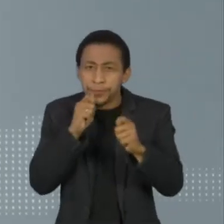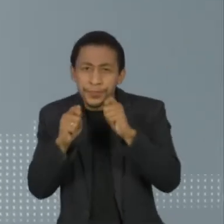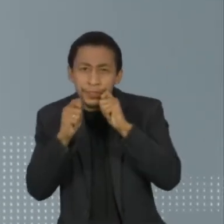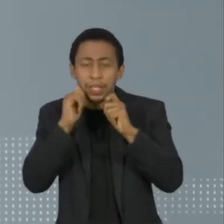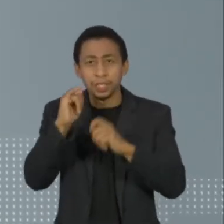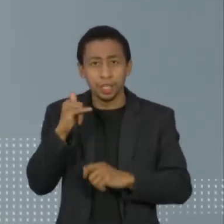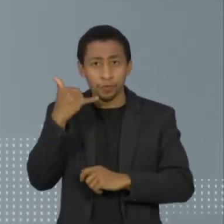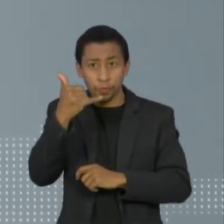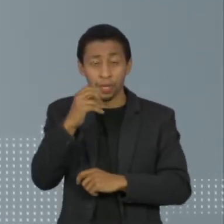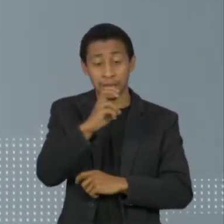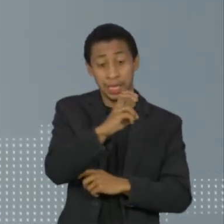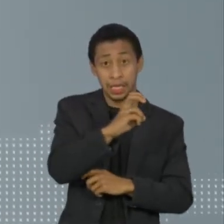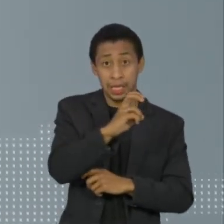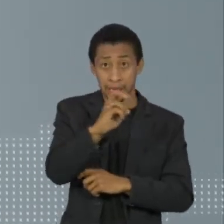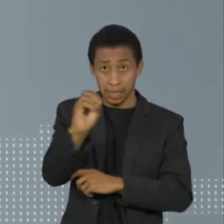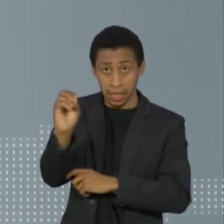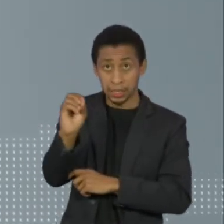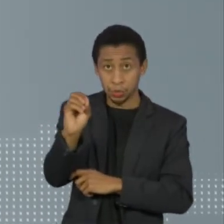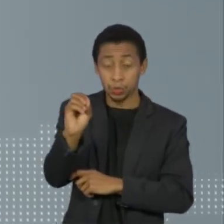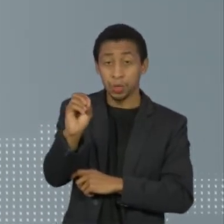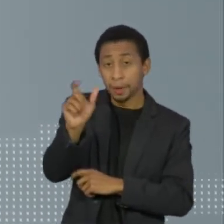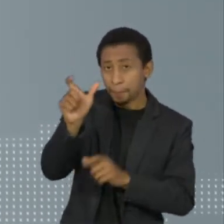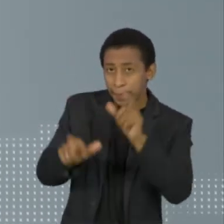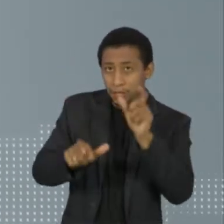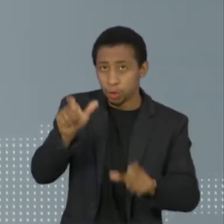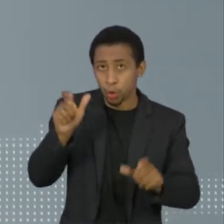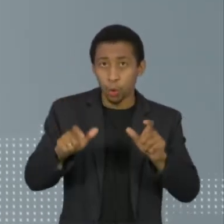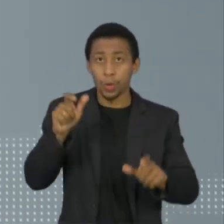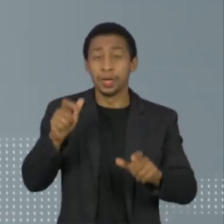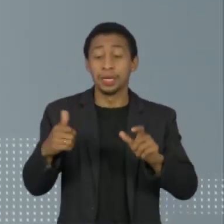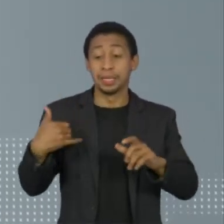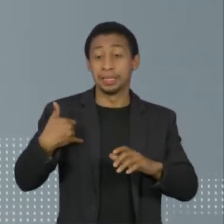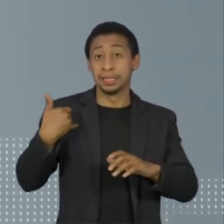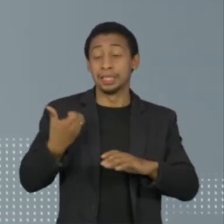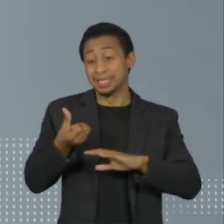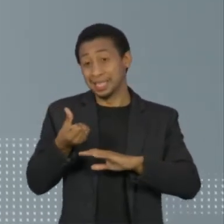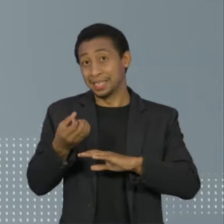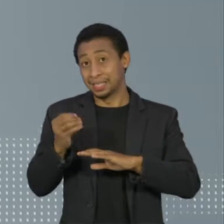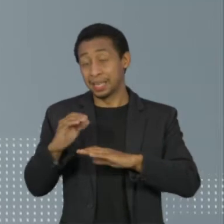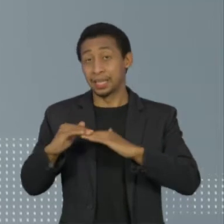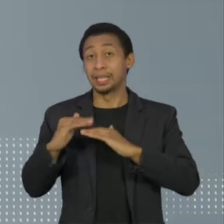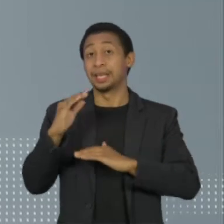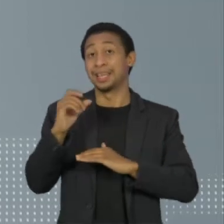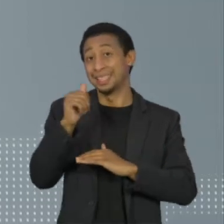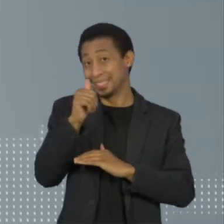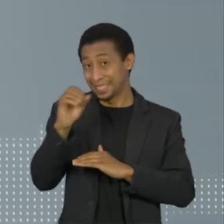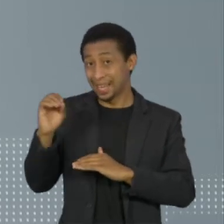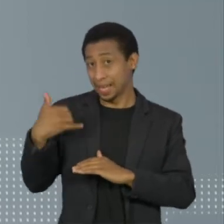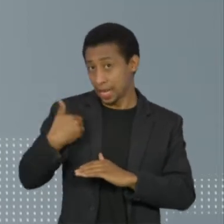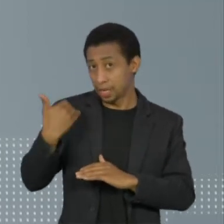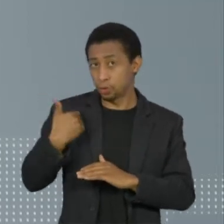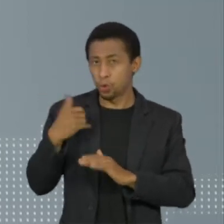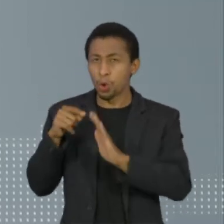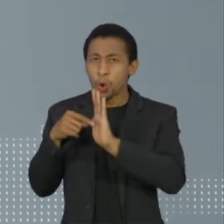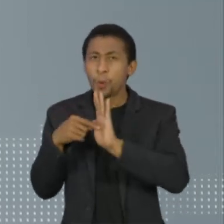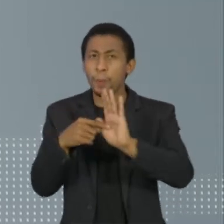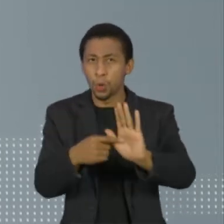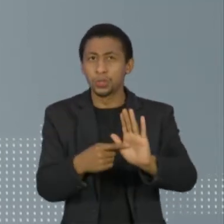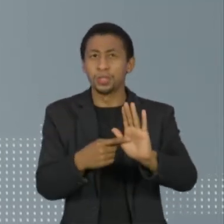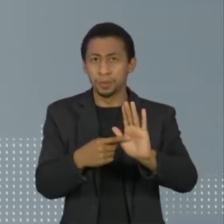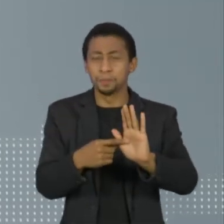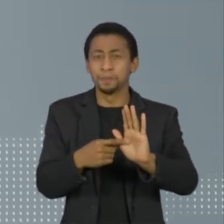pacientes de 60 a 100 anos de quatro centros de saúde geriátrica, há um que mostra que o índice de